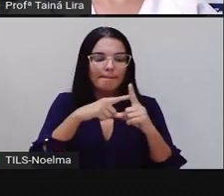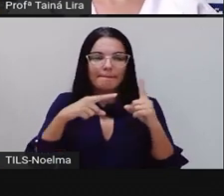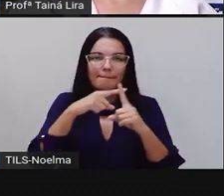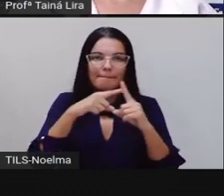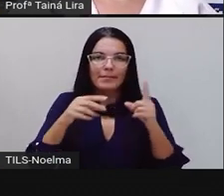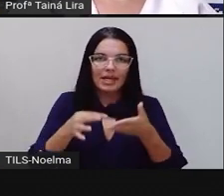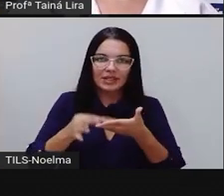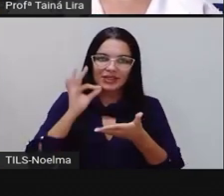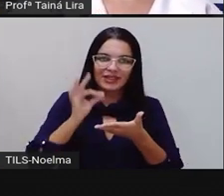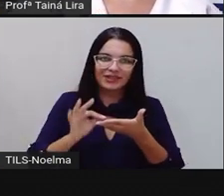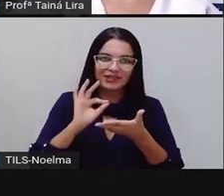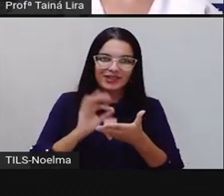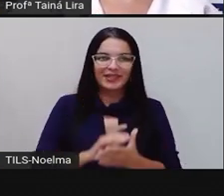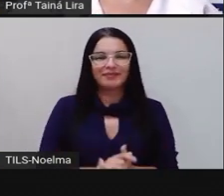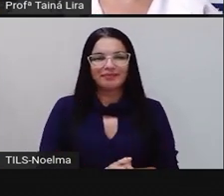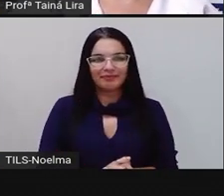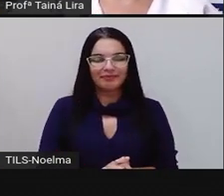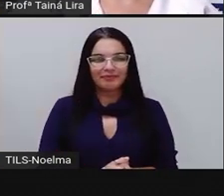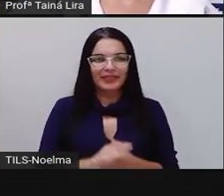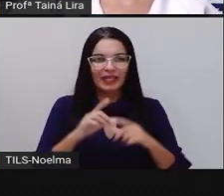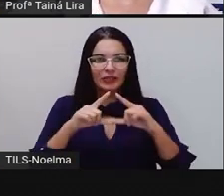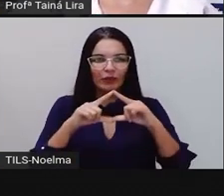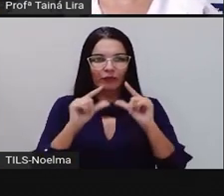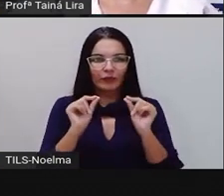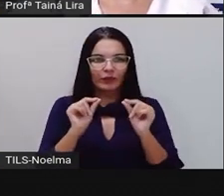meia xícara de hortelã, certo?